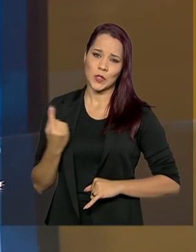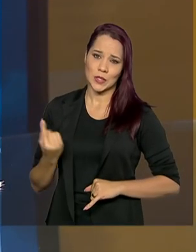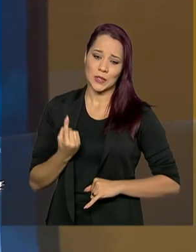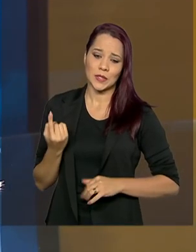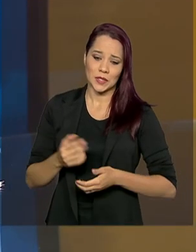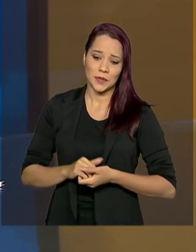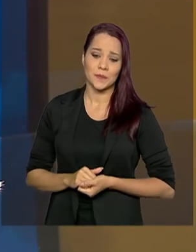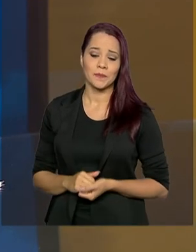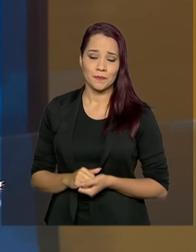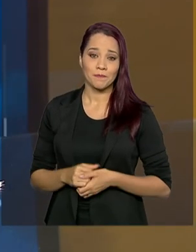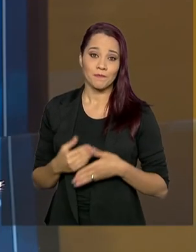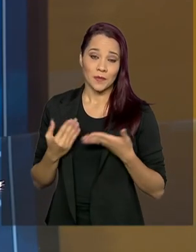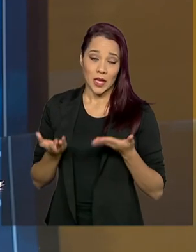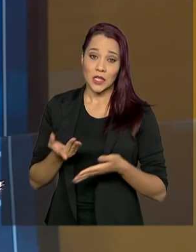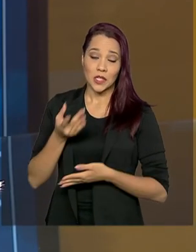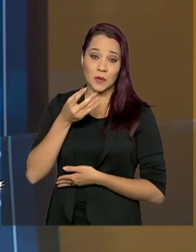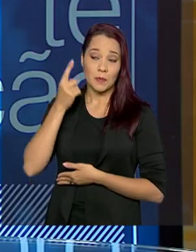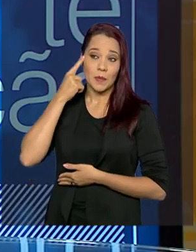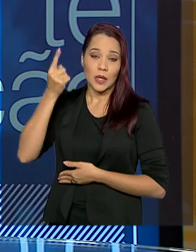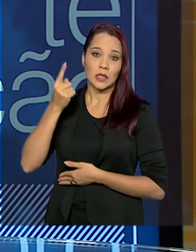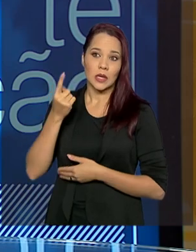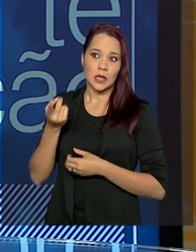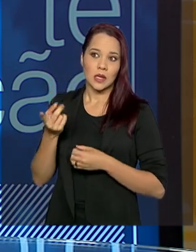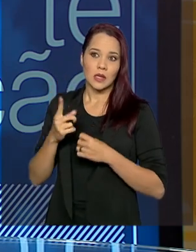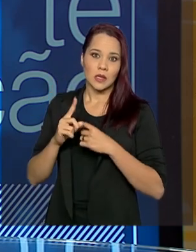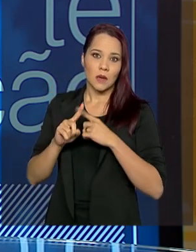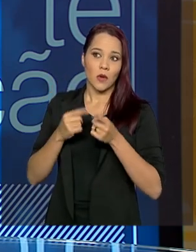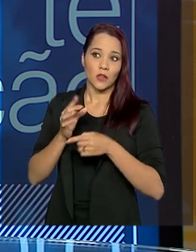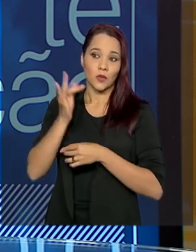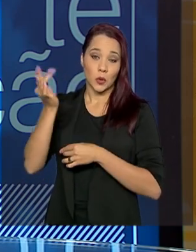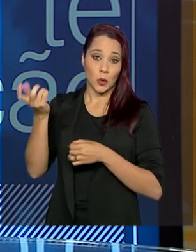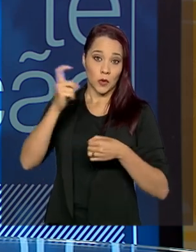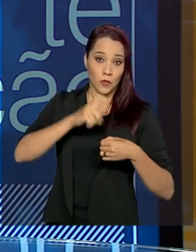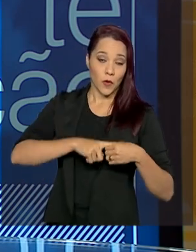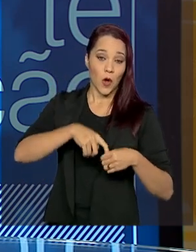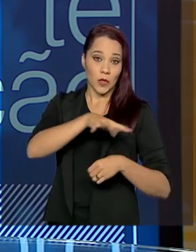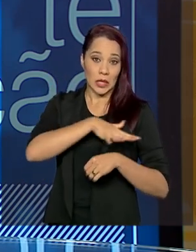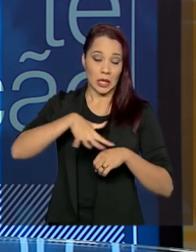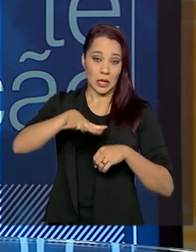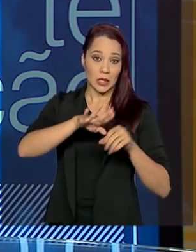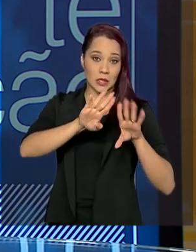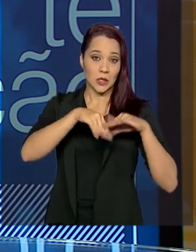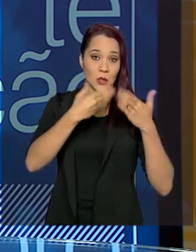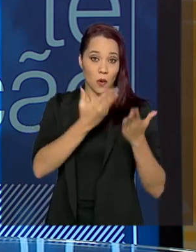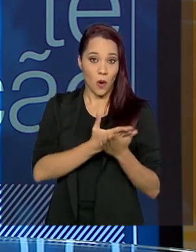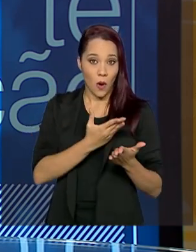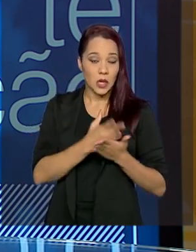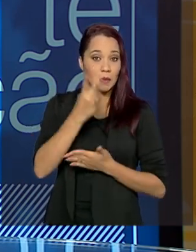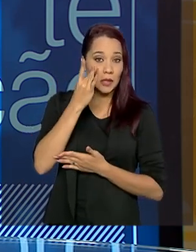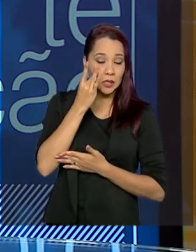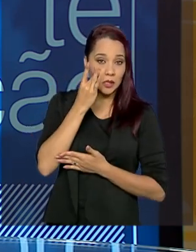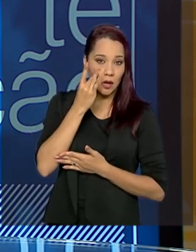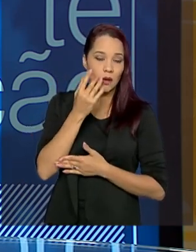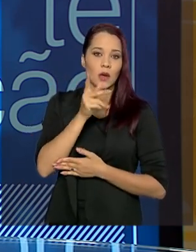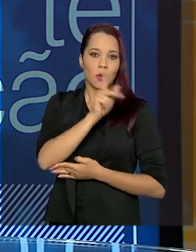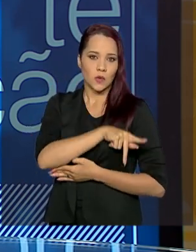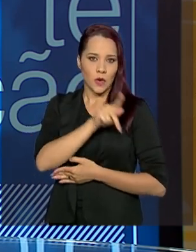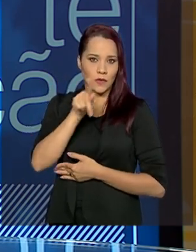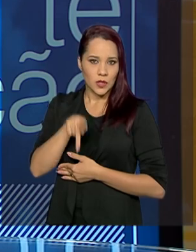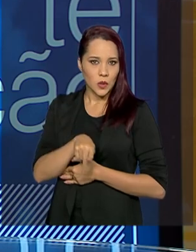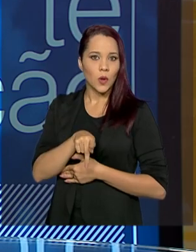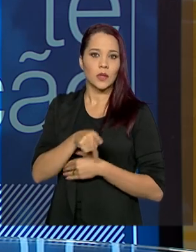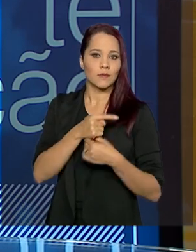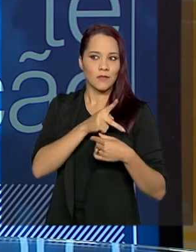E estamos prevendo aí que num retorno delas para o ambiente presencial das escolas, os nossos educadores aí